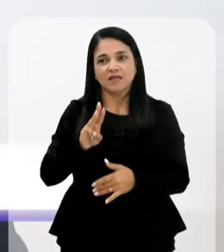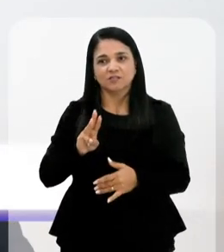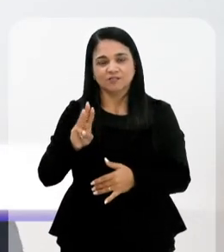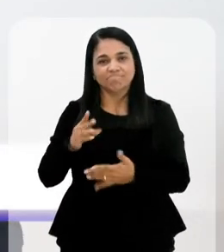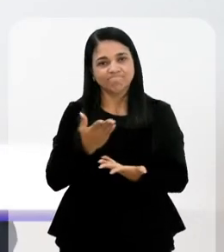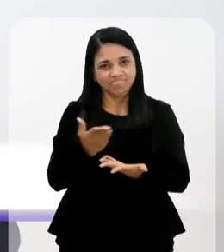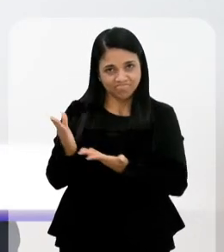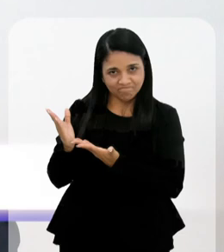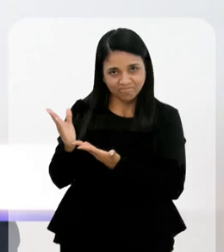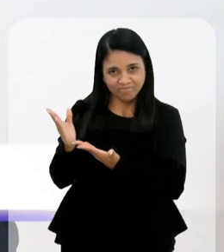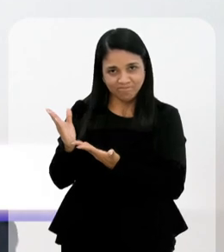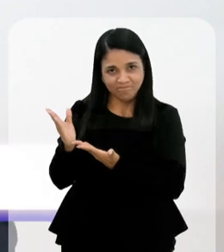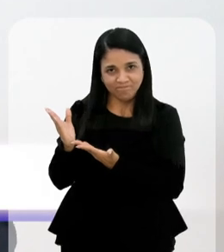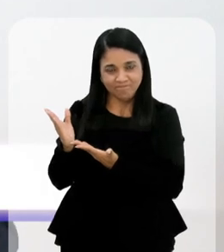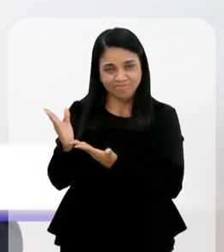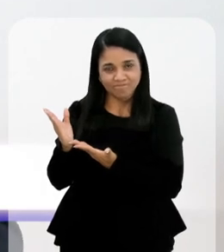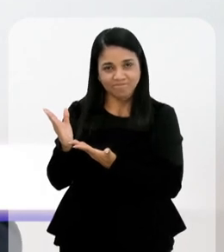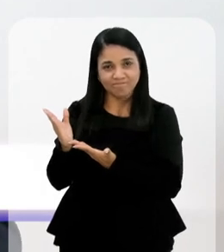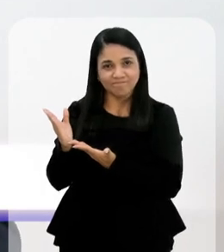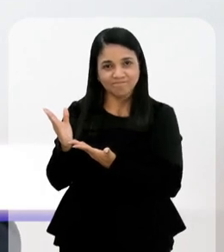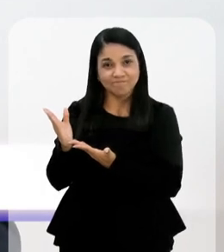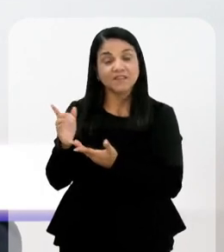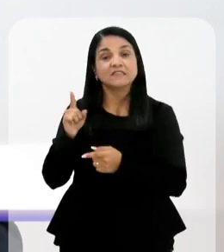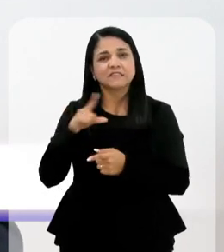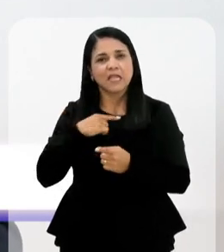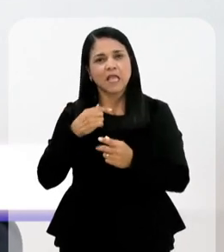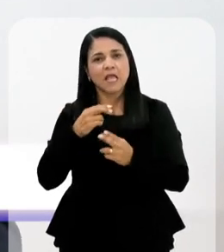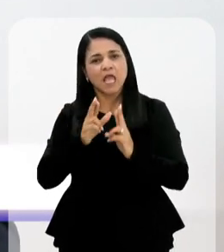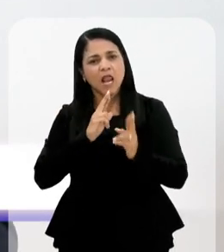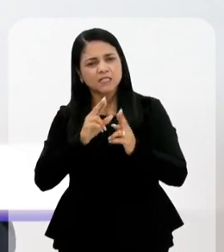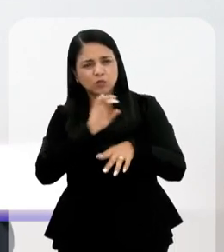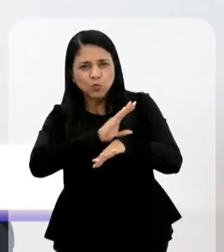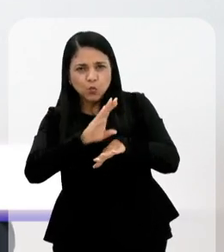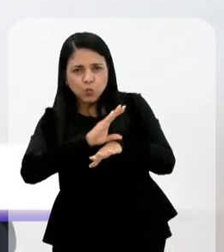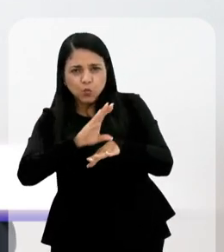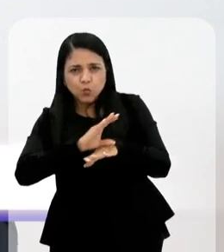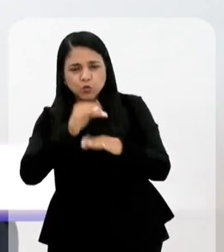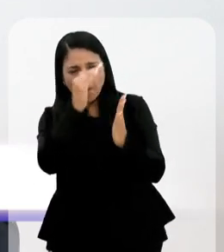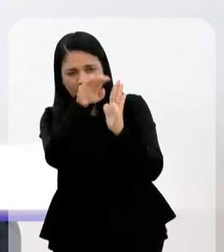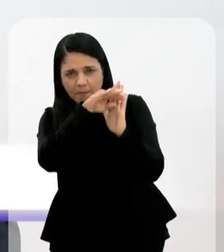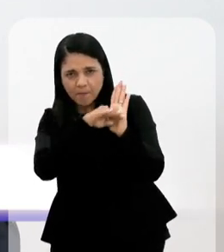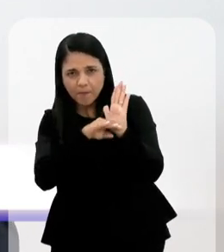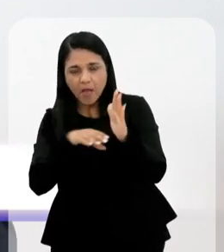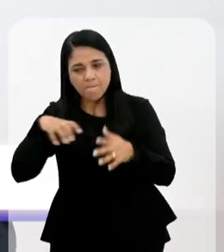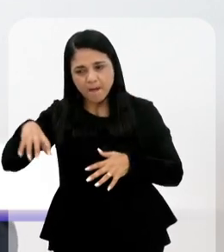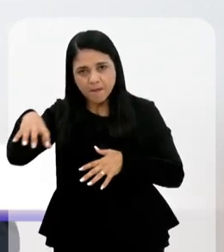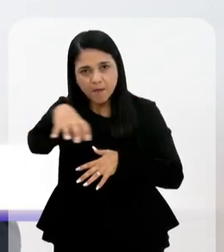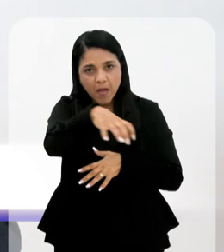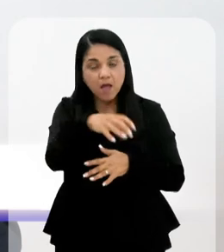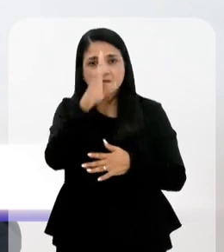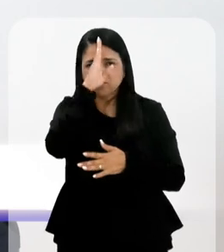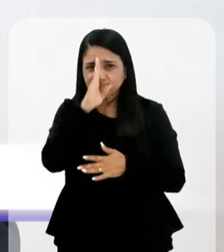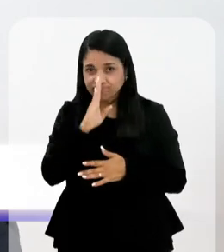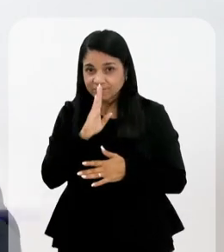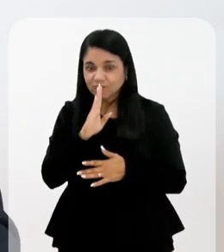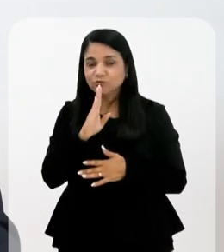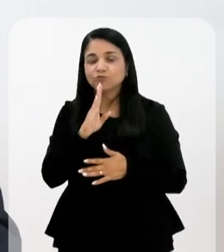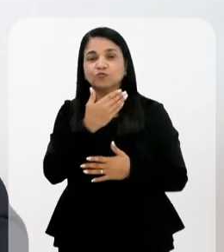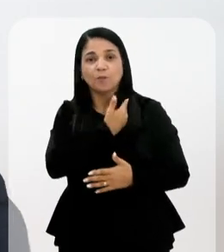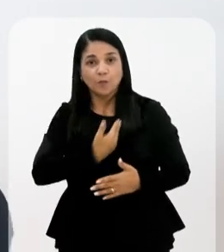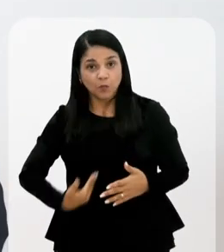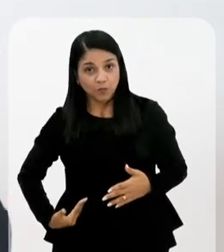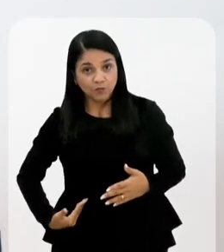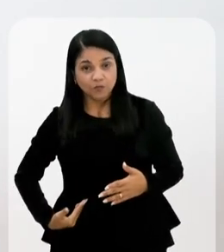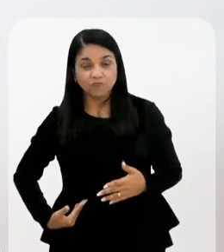divulgar, O nosso site é o ifrj.edu.br. Lá você tem a relação de todos os cursos, todas as unidades. São cursos